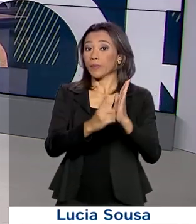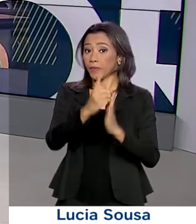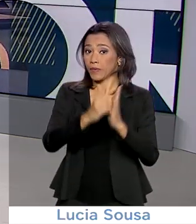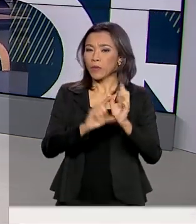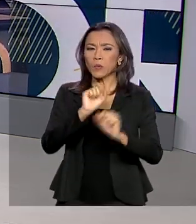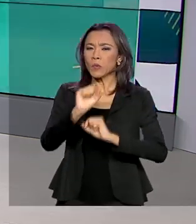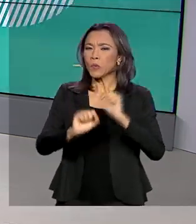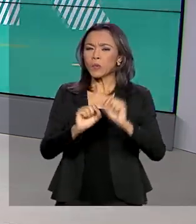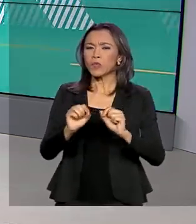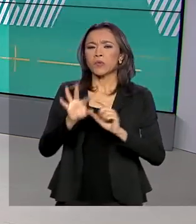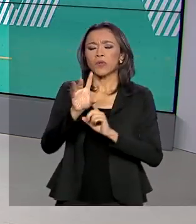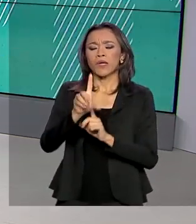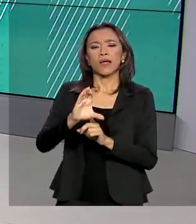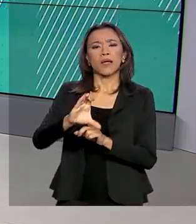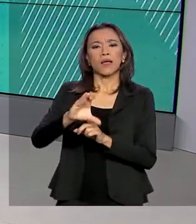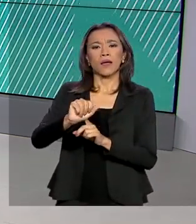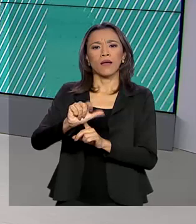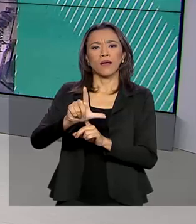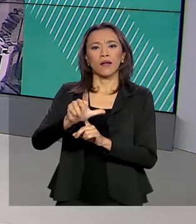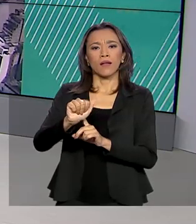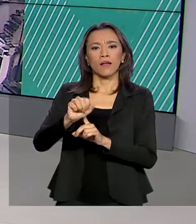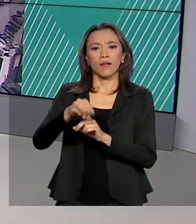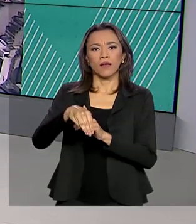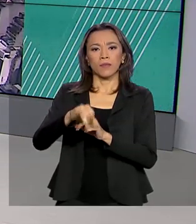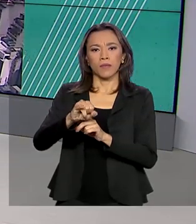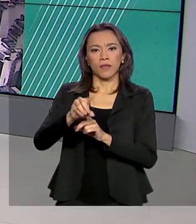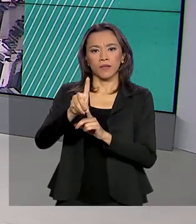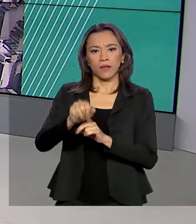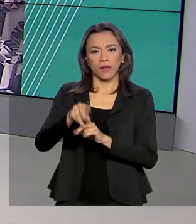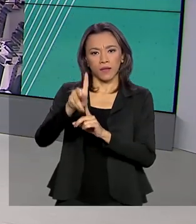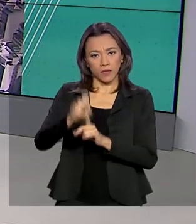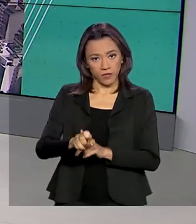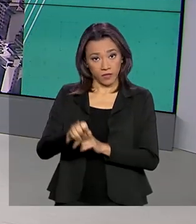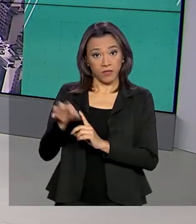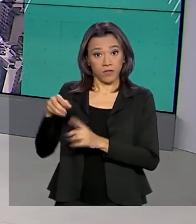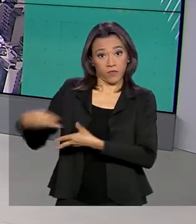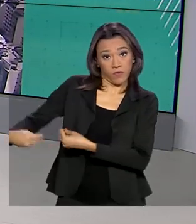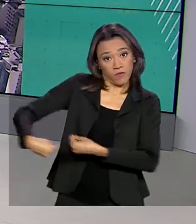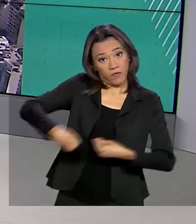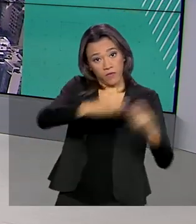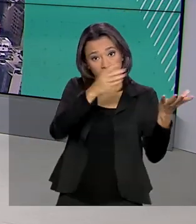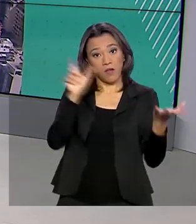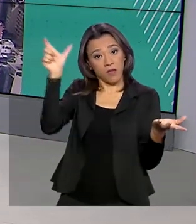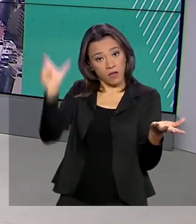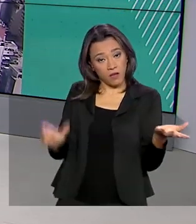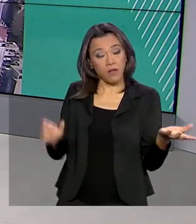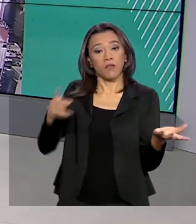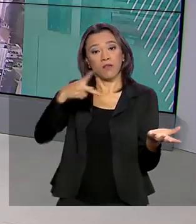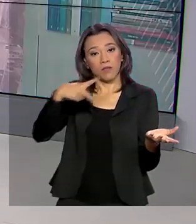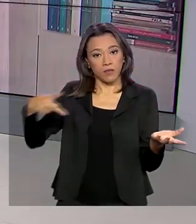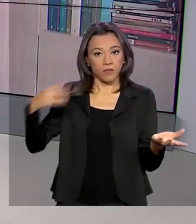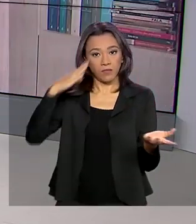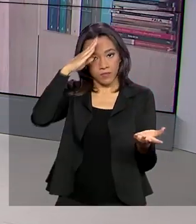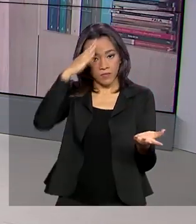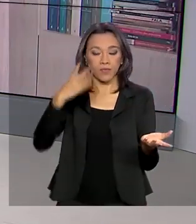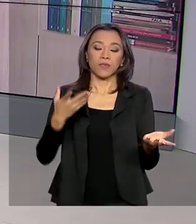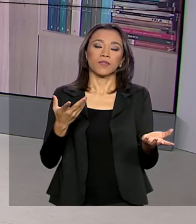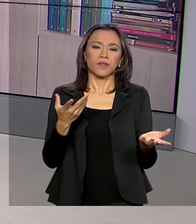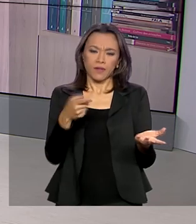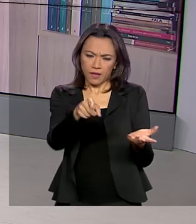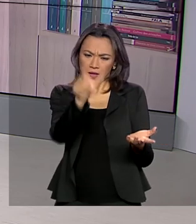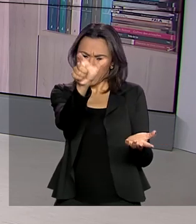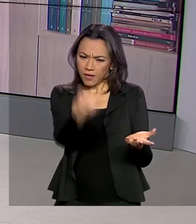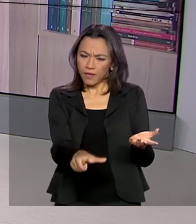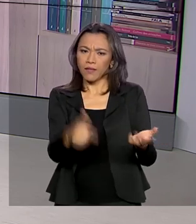calamidade pública enviado pelo presidente Jair Bolsonaro ao Congresso. Nós vamos falar ao vivo com a repórter Luana Karen, que